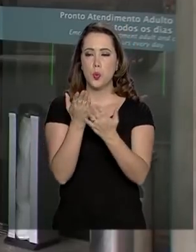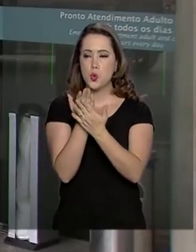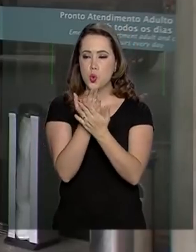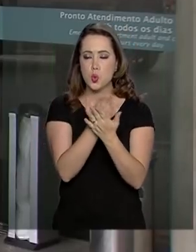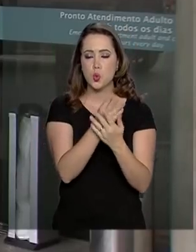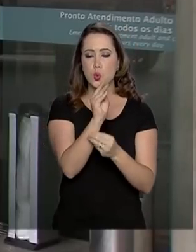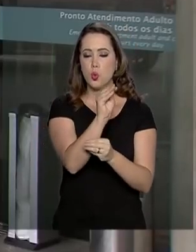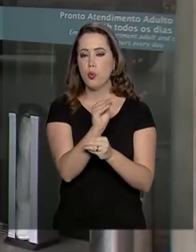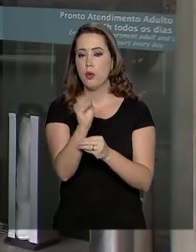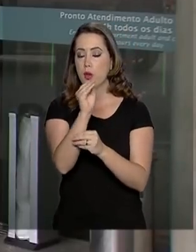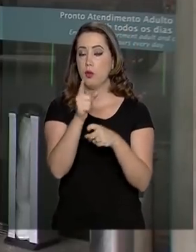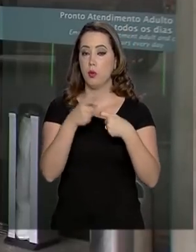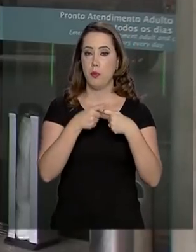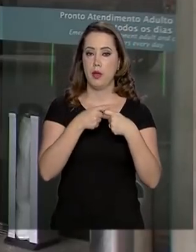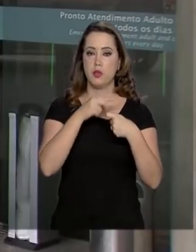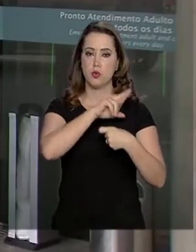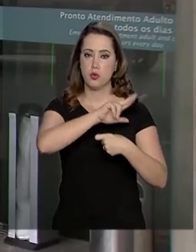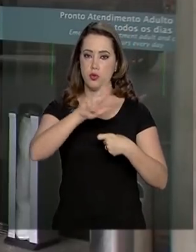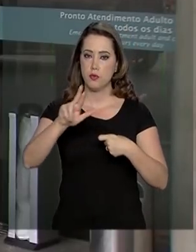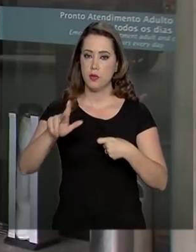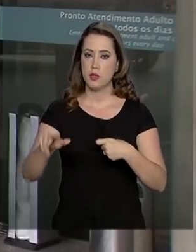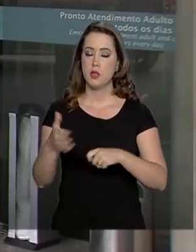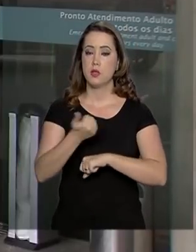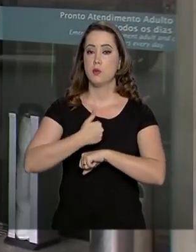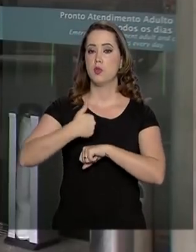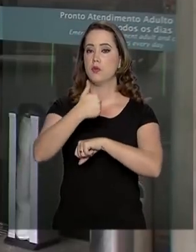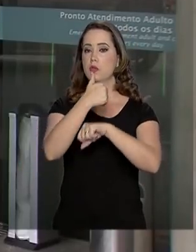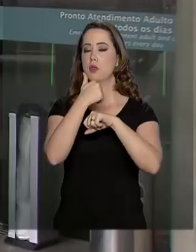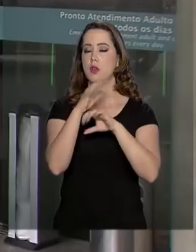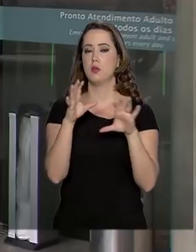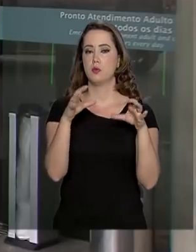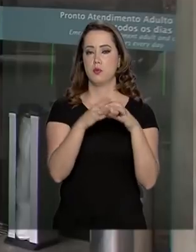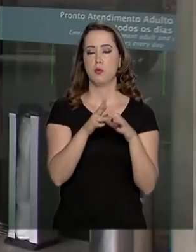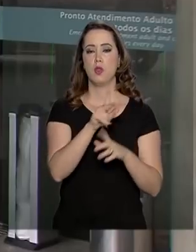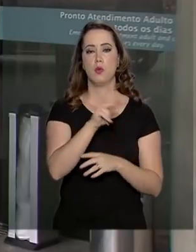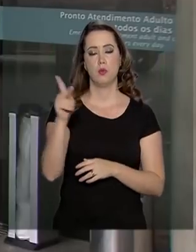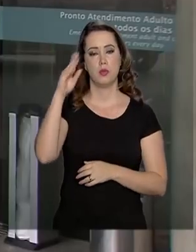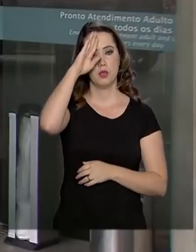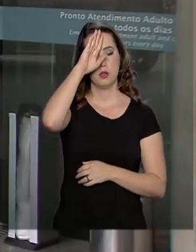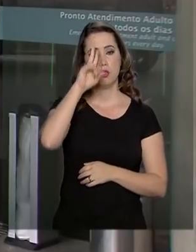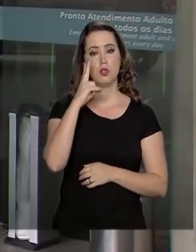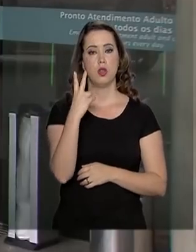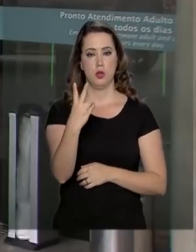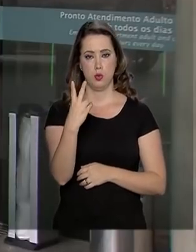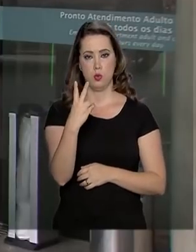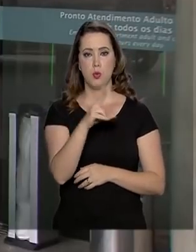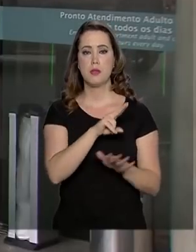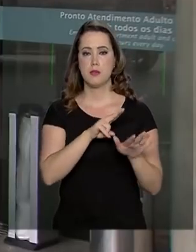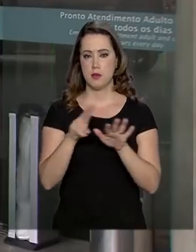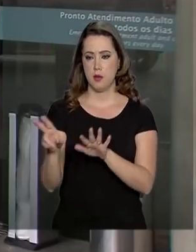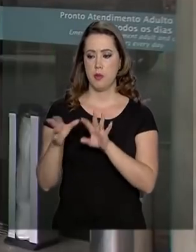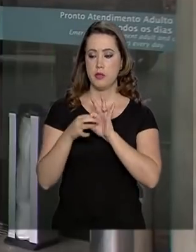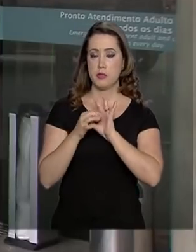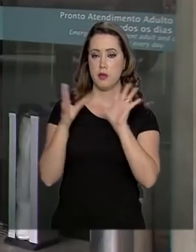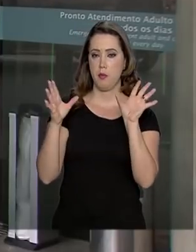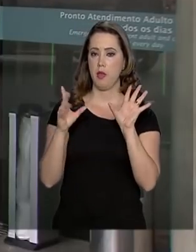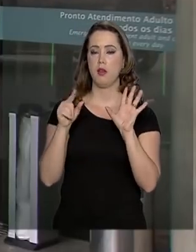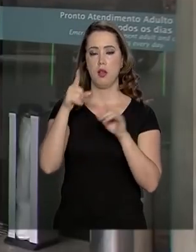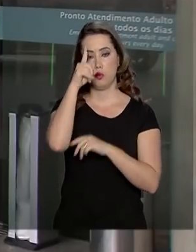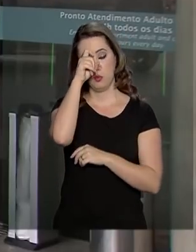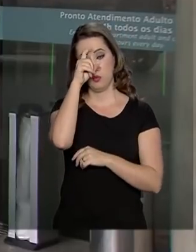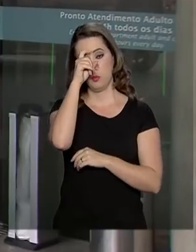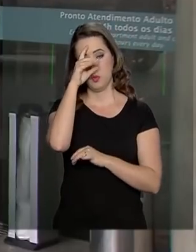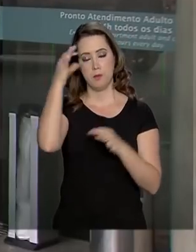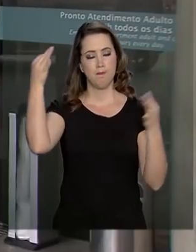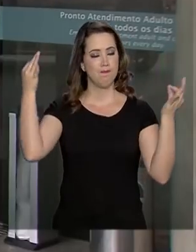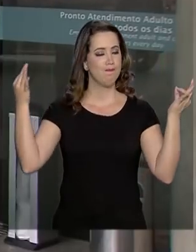quarta-feira no Hospital Israelita Albert Einstein. O presidente encontra-se há duas semanas de auto-hospitalar em excelentes condições